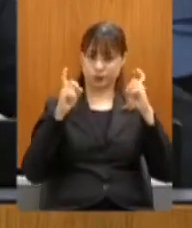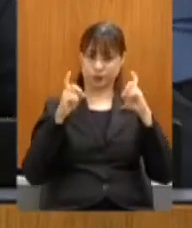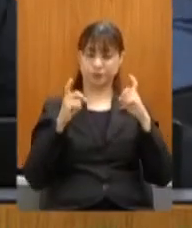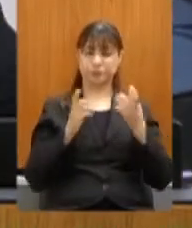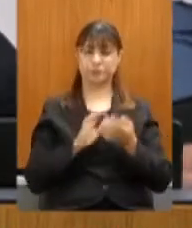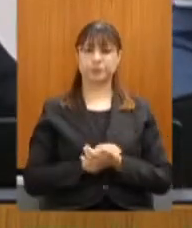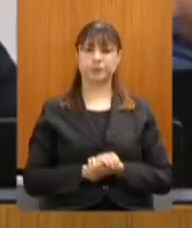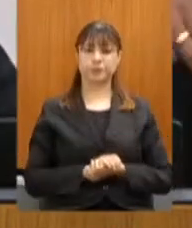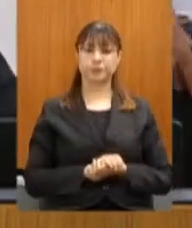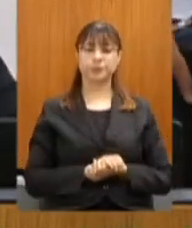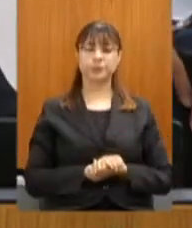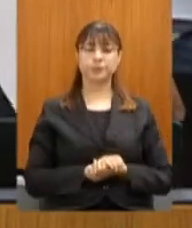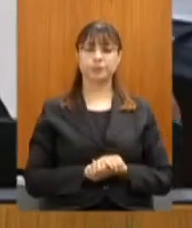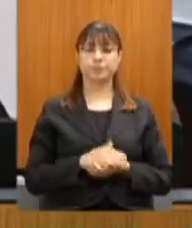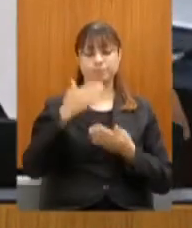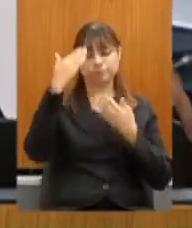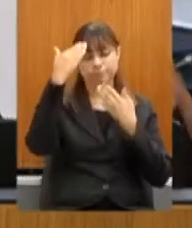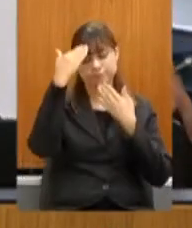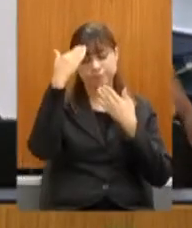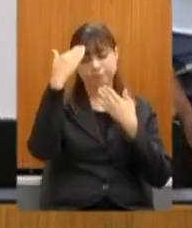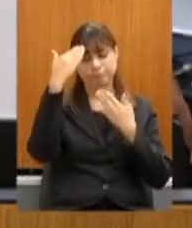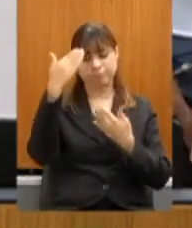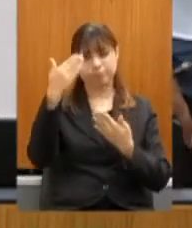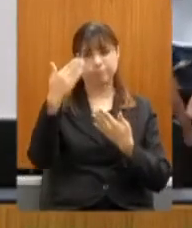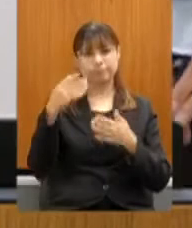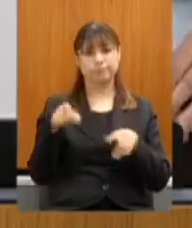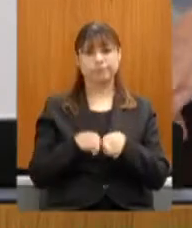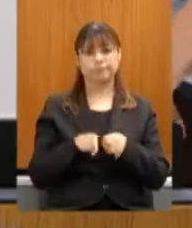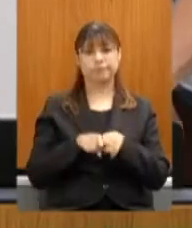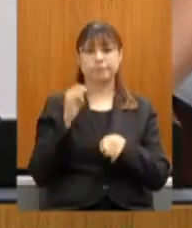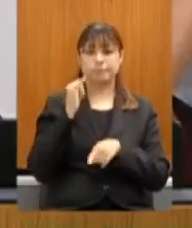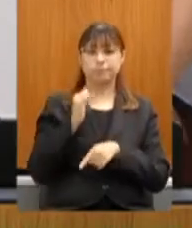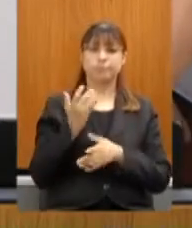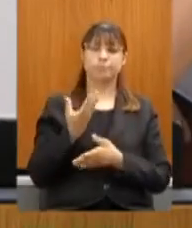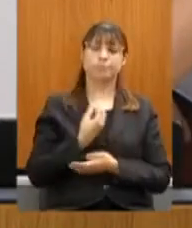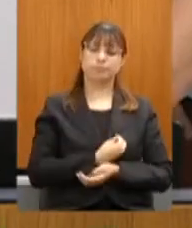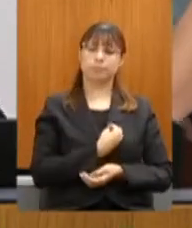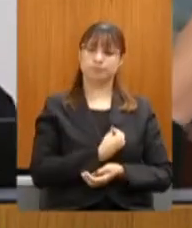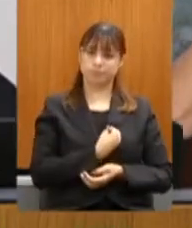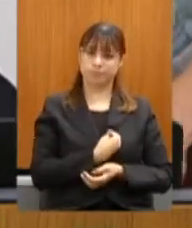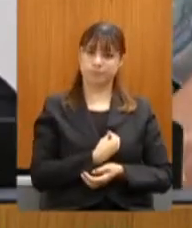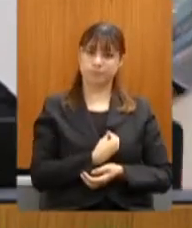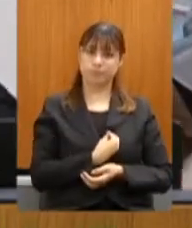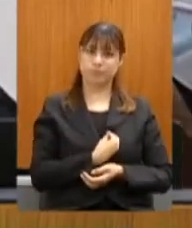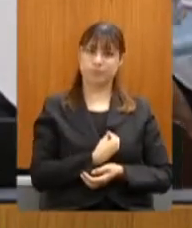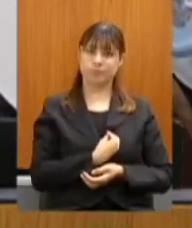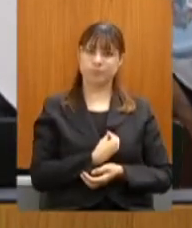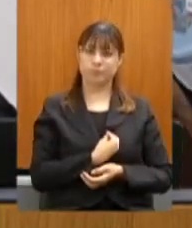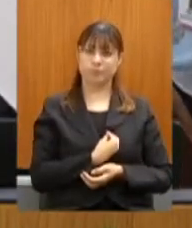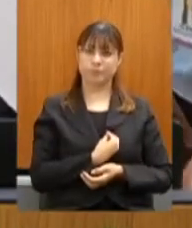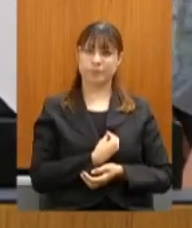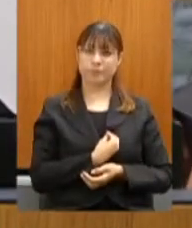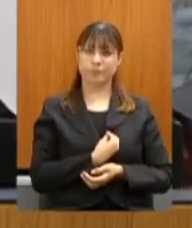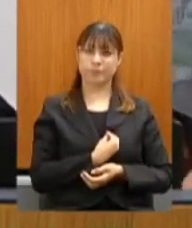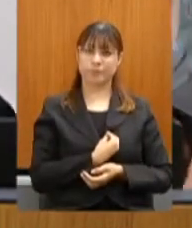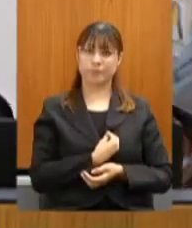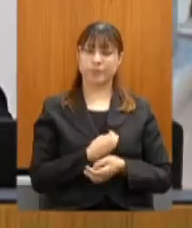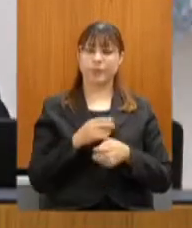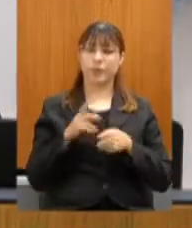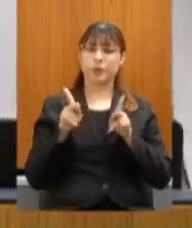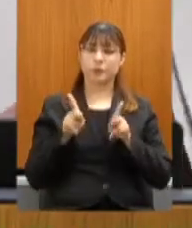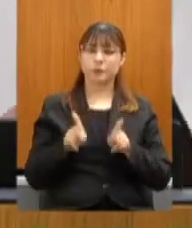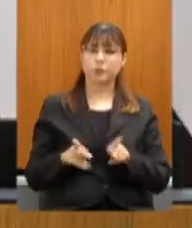Quero agradecer e registrar também a presença dos nossos consultores